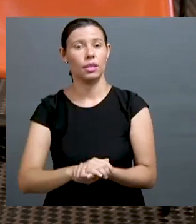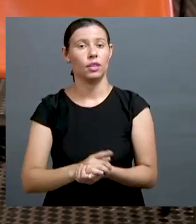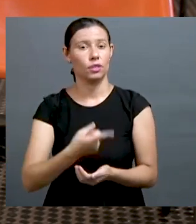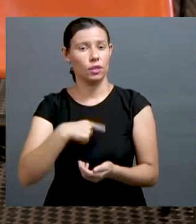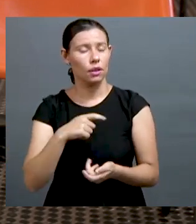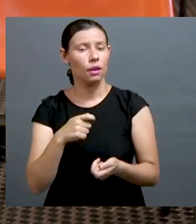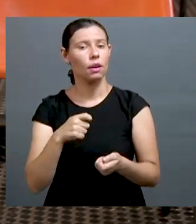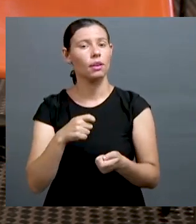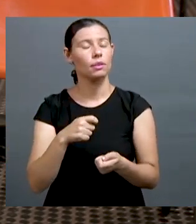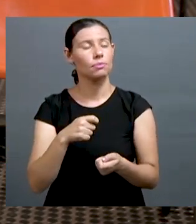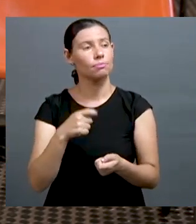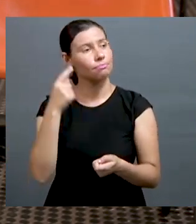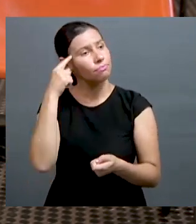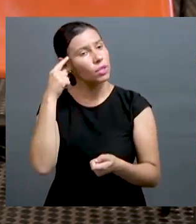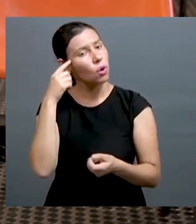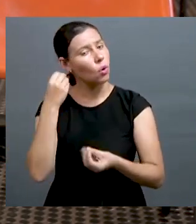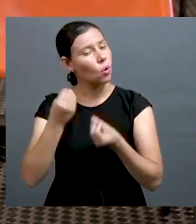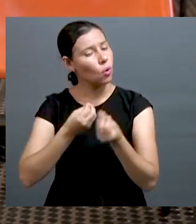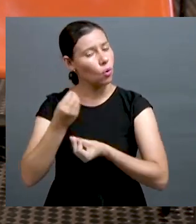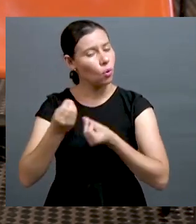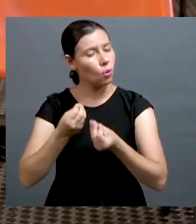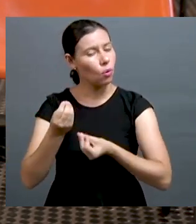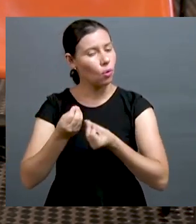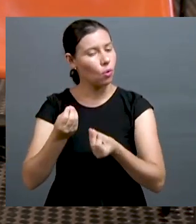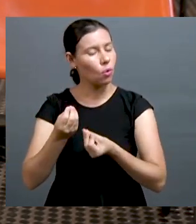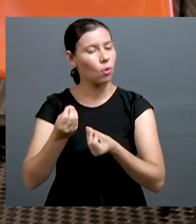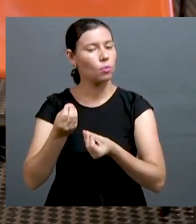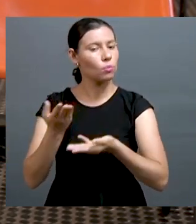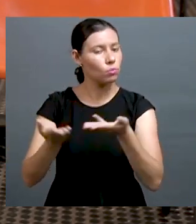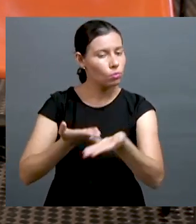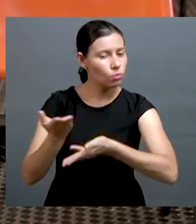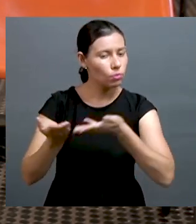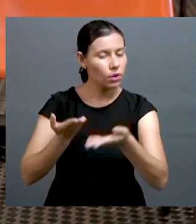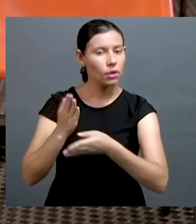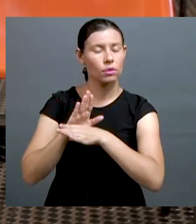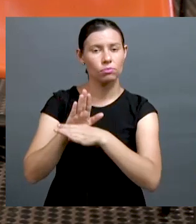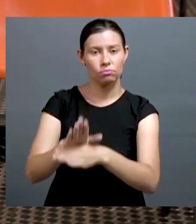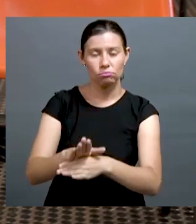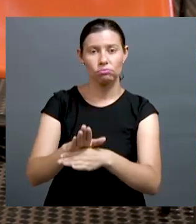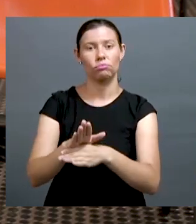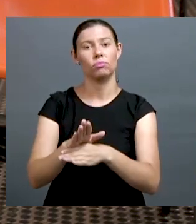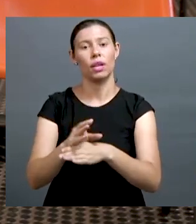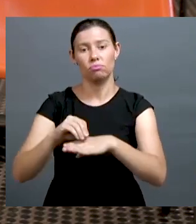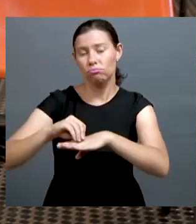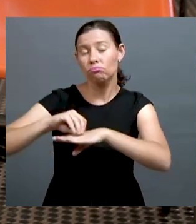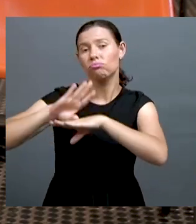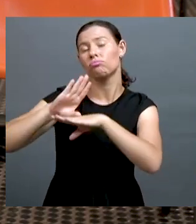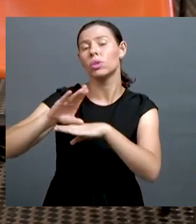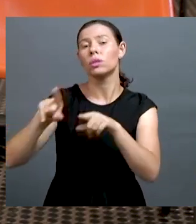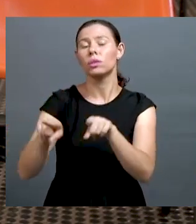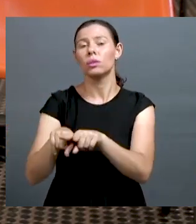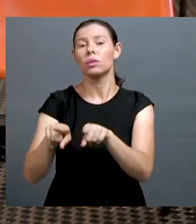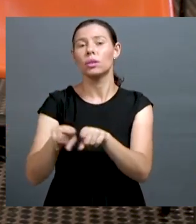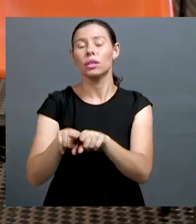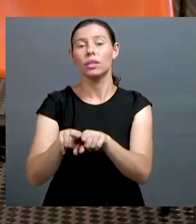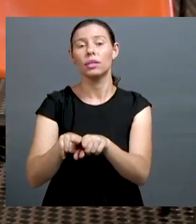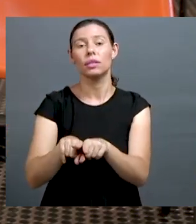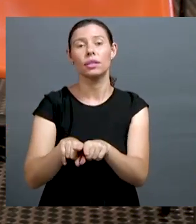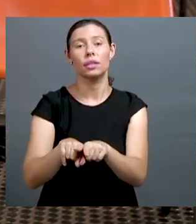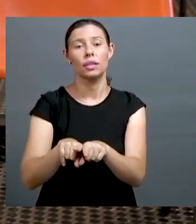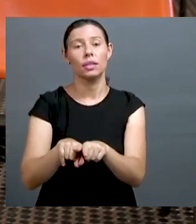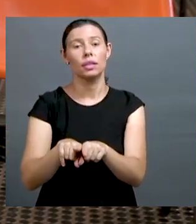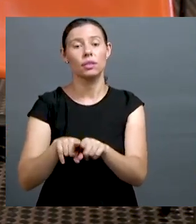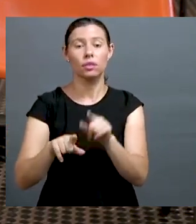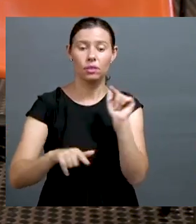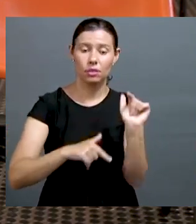também, em 2013. Então, o tempo todo em que nós estávamos tentando construir um saber, né, e construir um